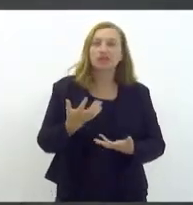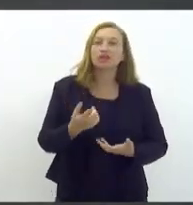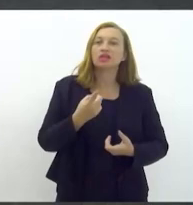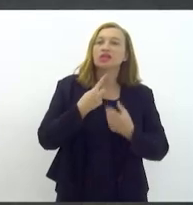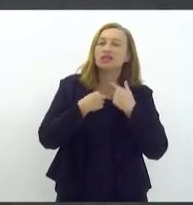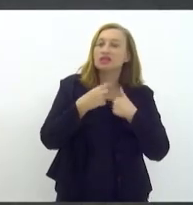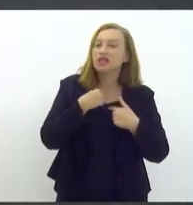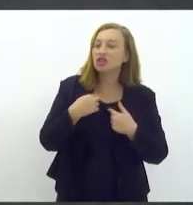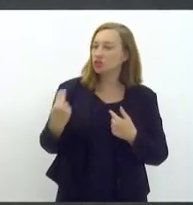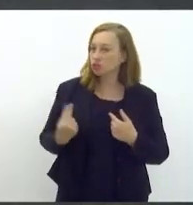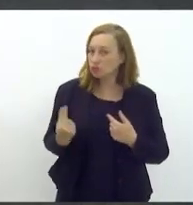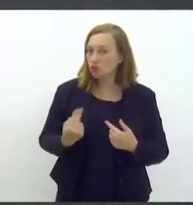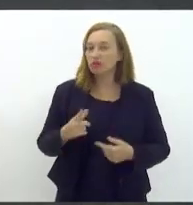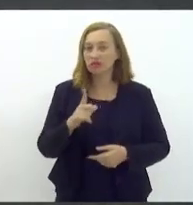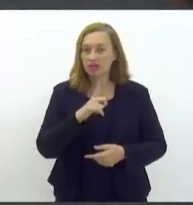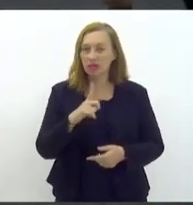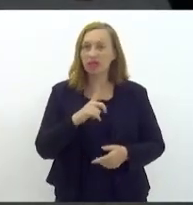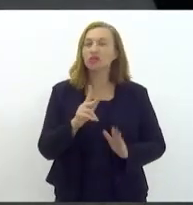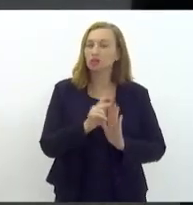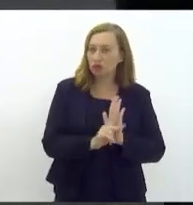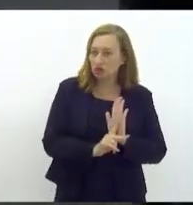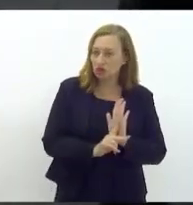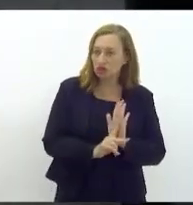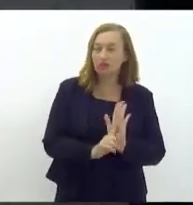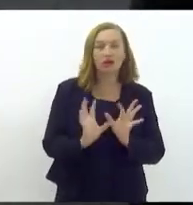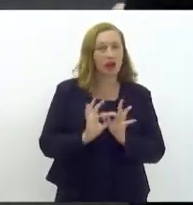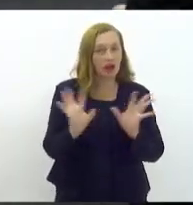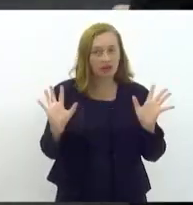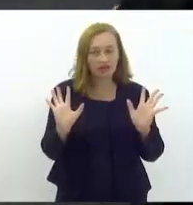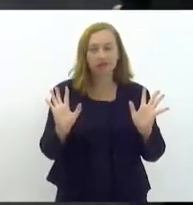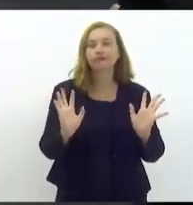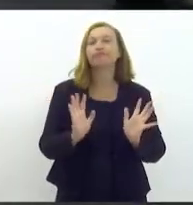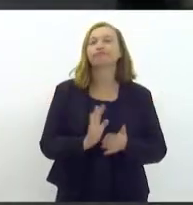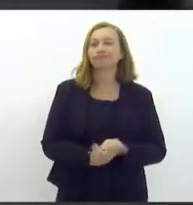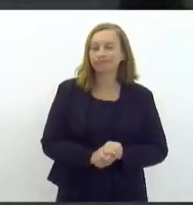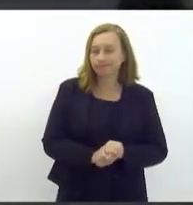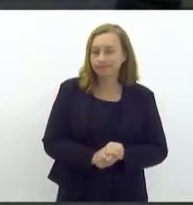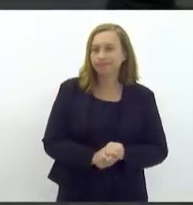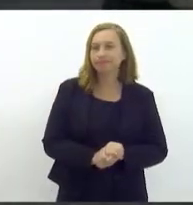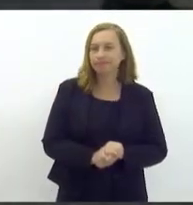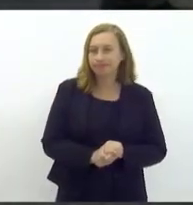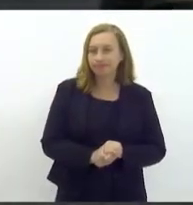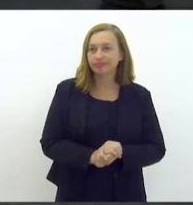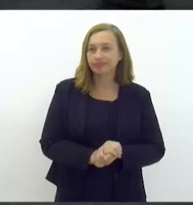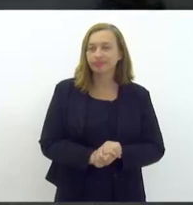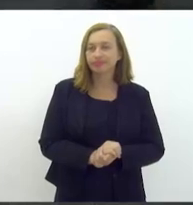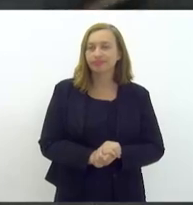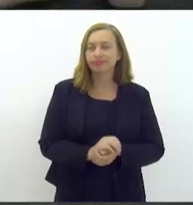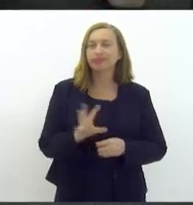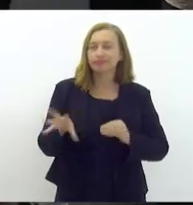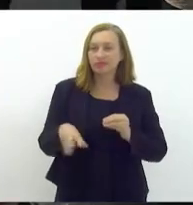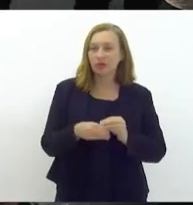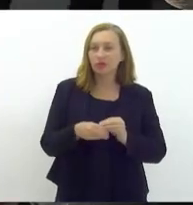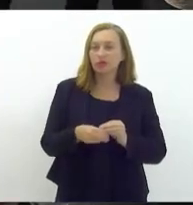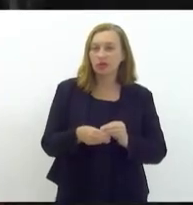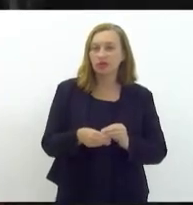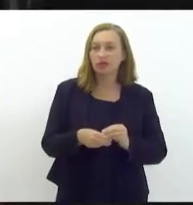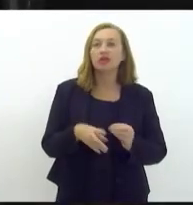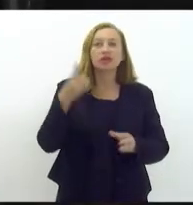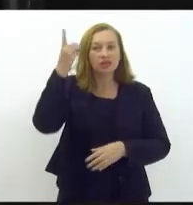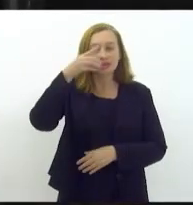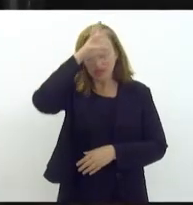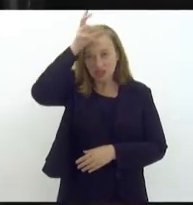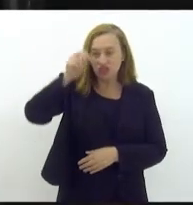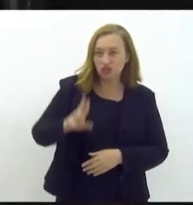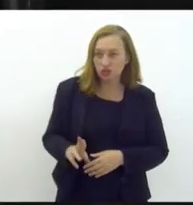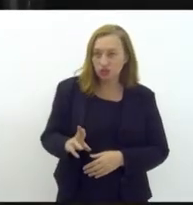queiram ser coautor no projeto que a casa pode incluí-los. Incluir a deputada Tia